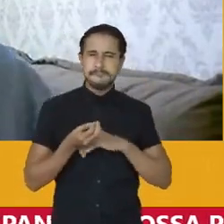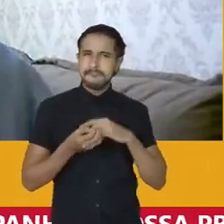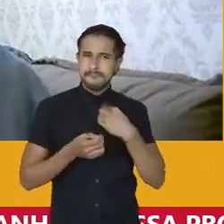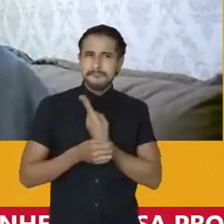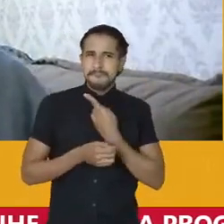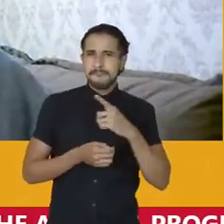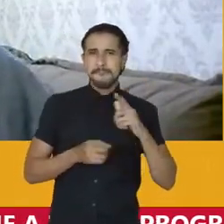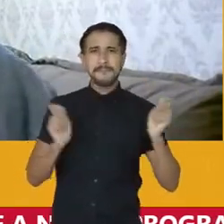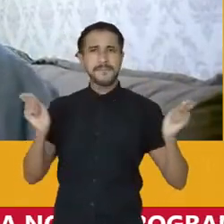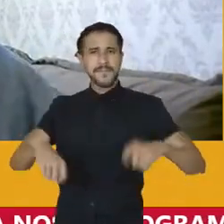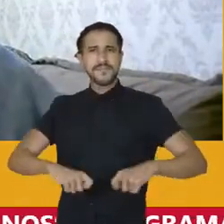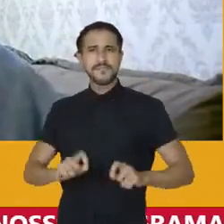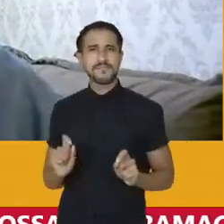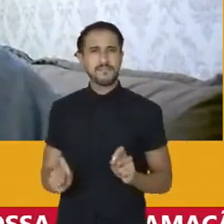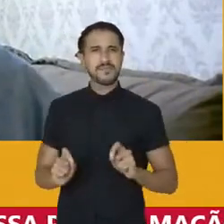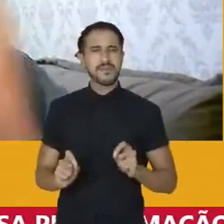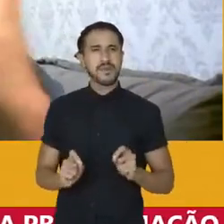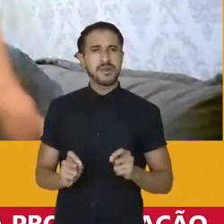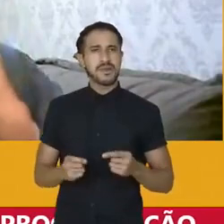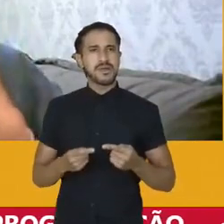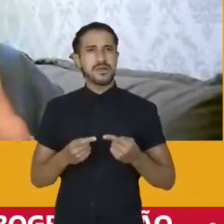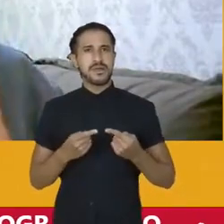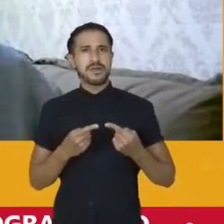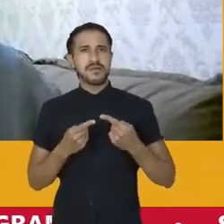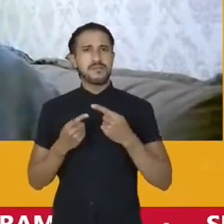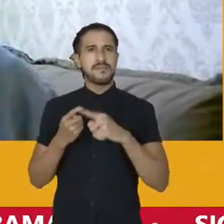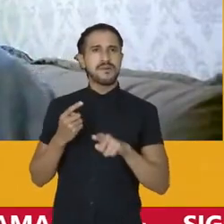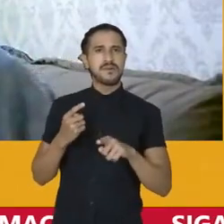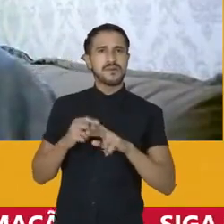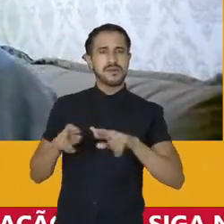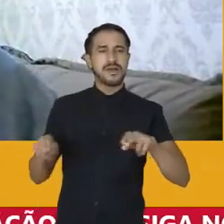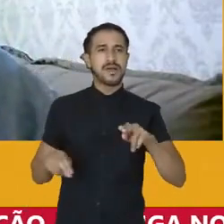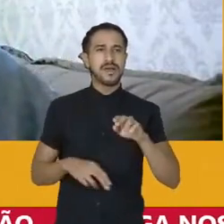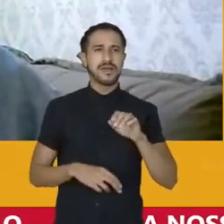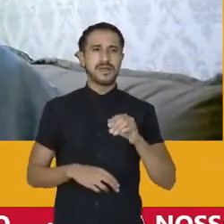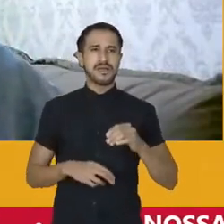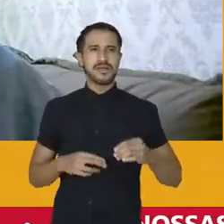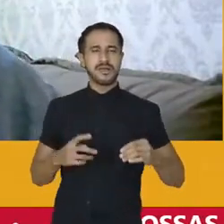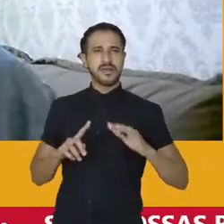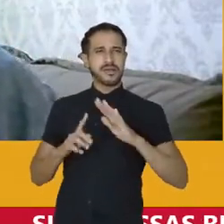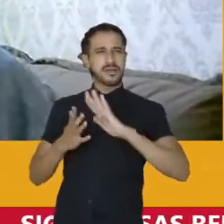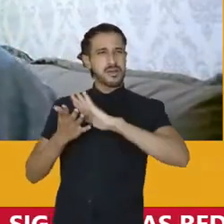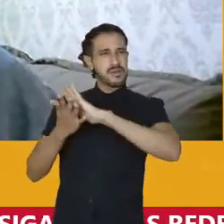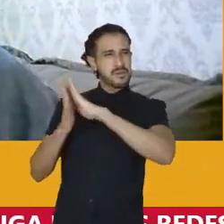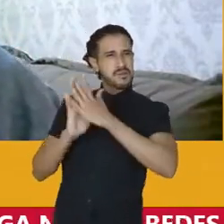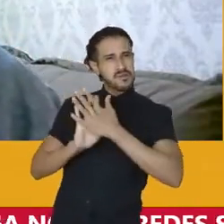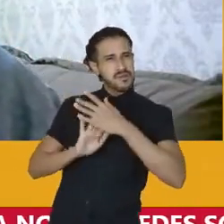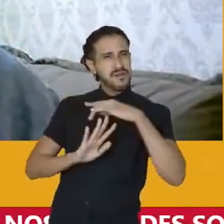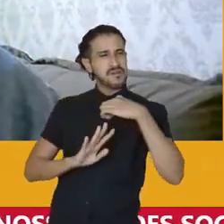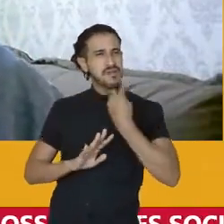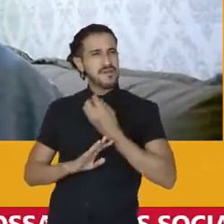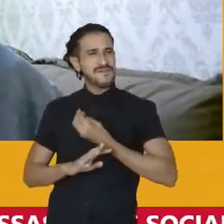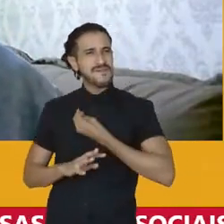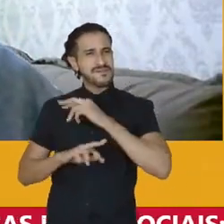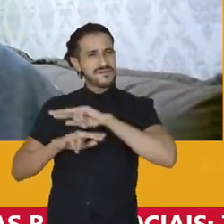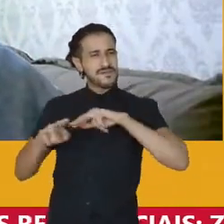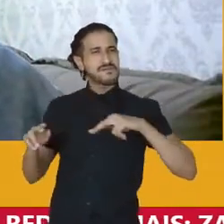teríamos condições de coibir esses abusos que a gente vê a cada dia que passa.